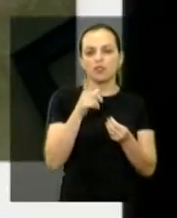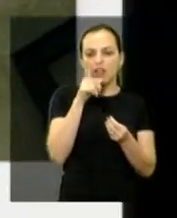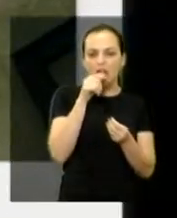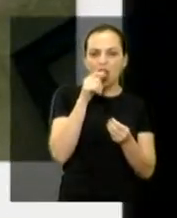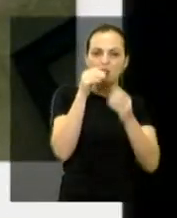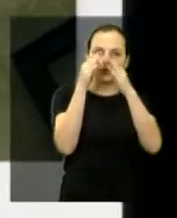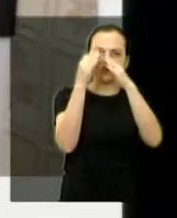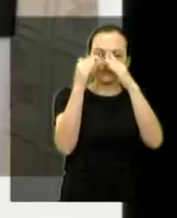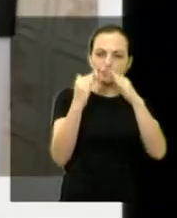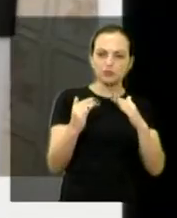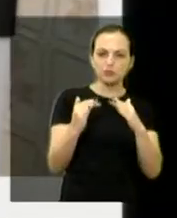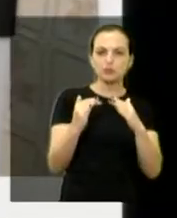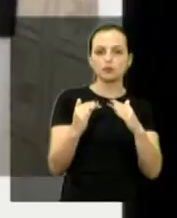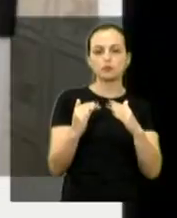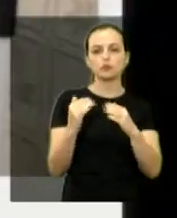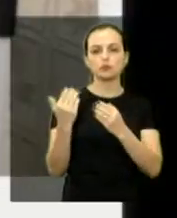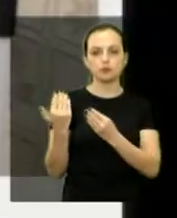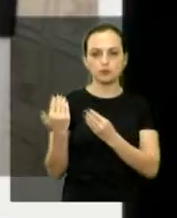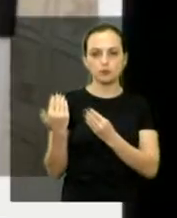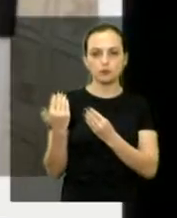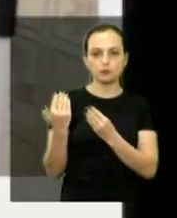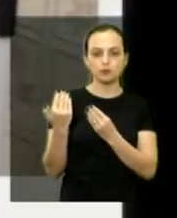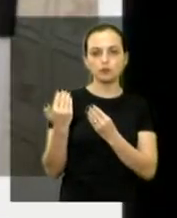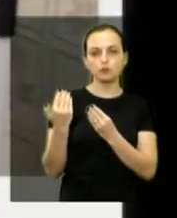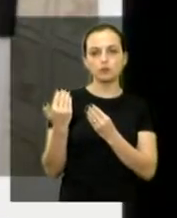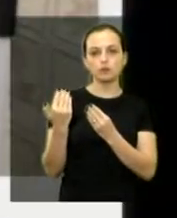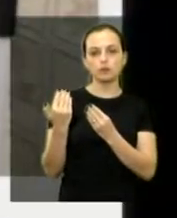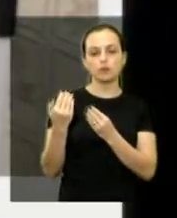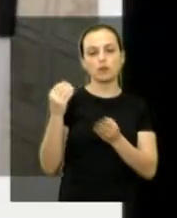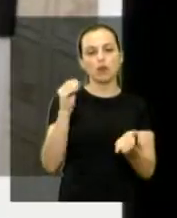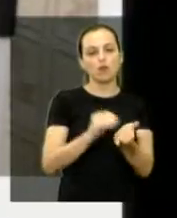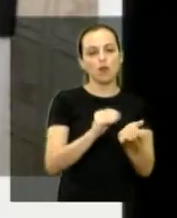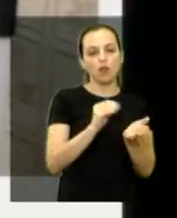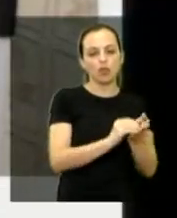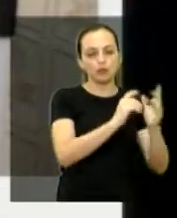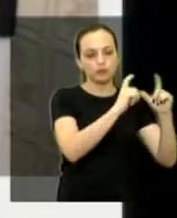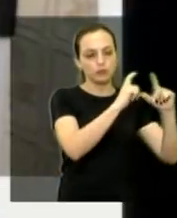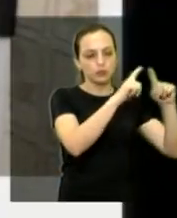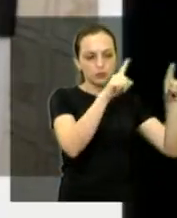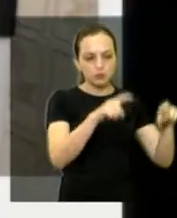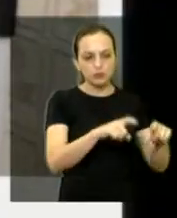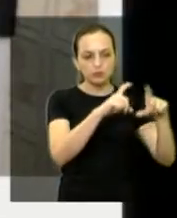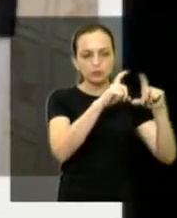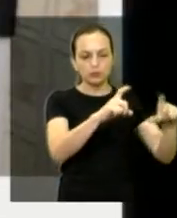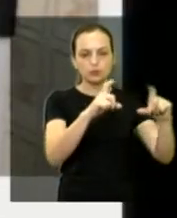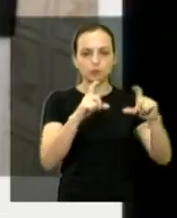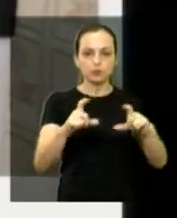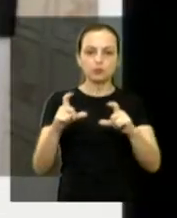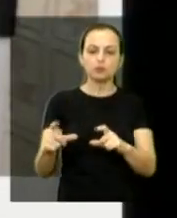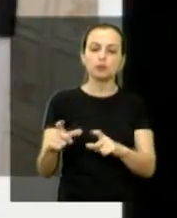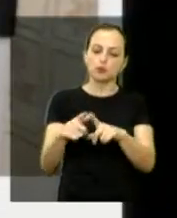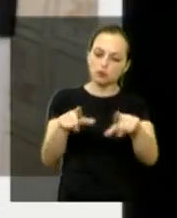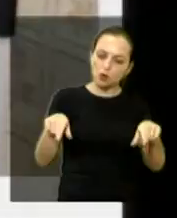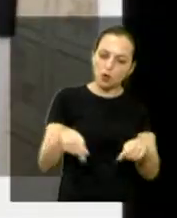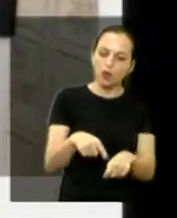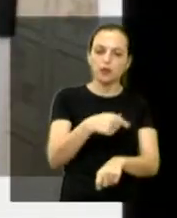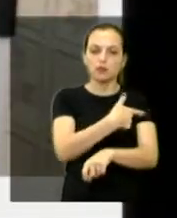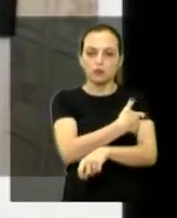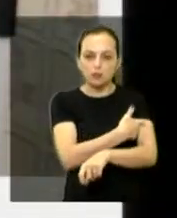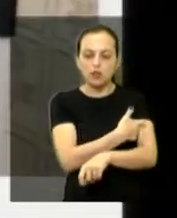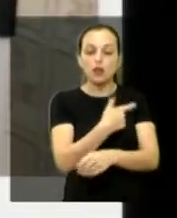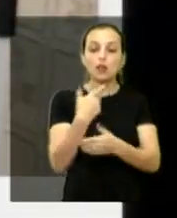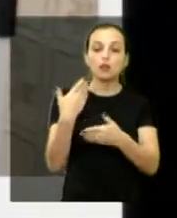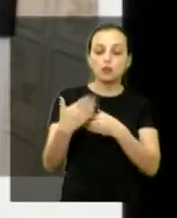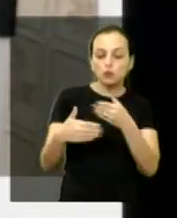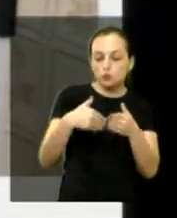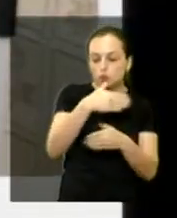de saúde, pode caminhar com as fotos, falta de azulejo, aí a sala de vacina, então, já foi encaminhado isso